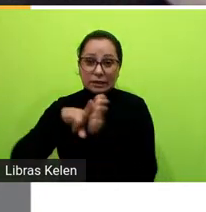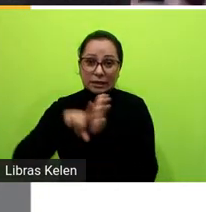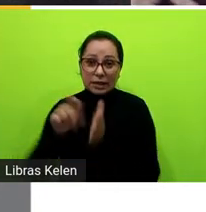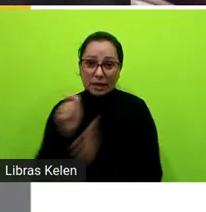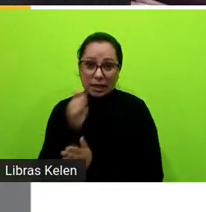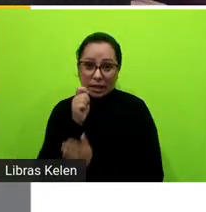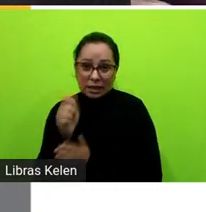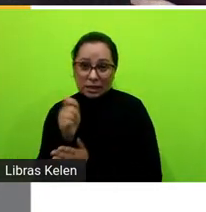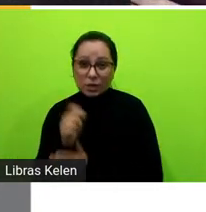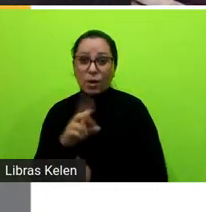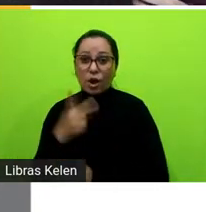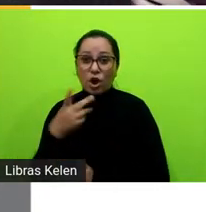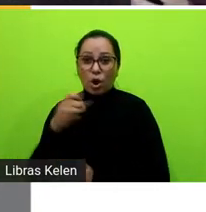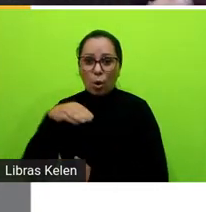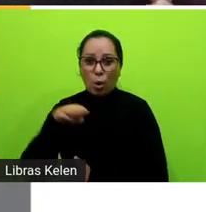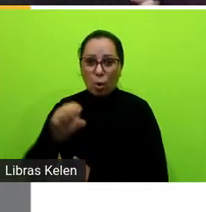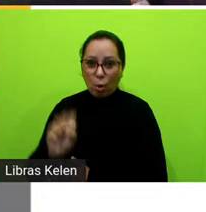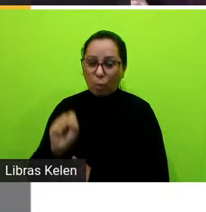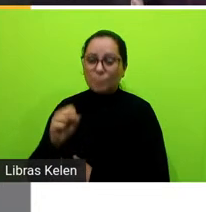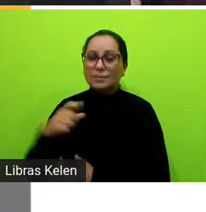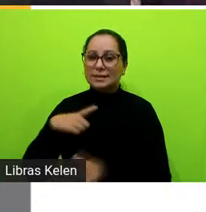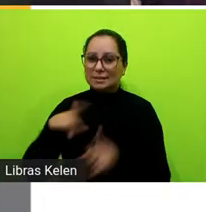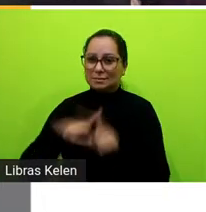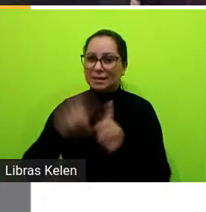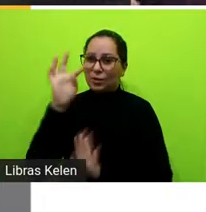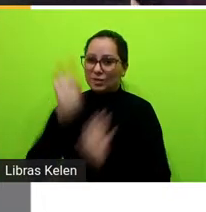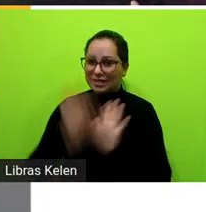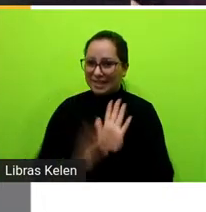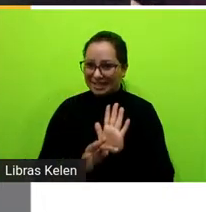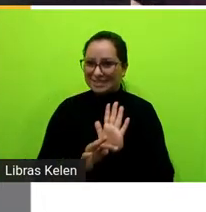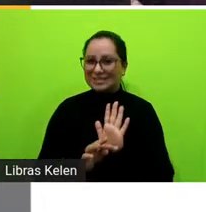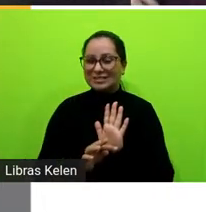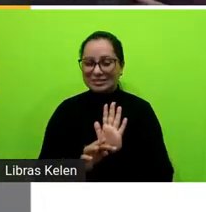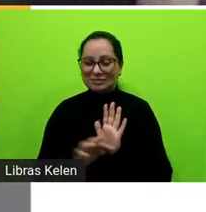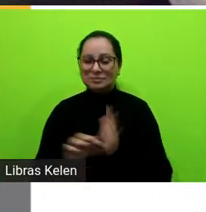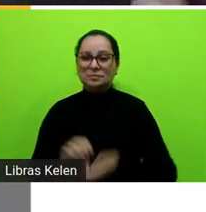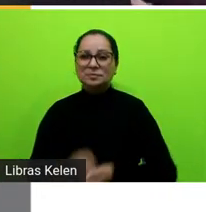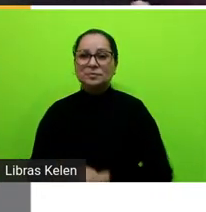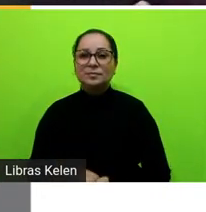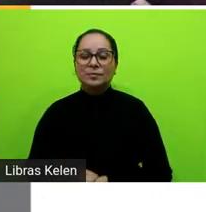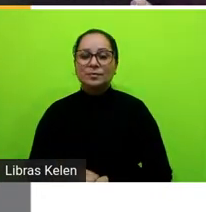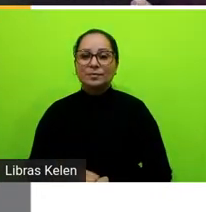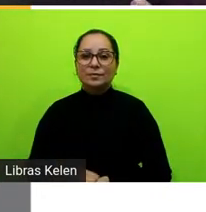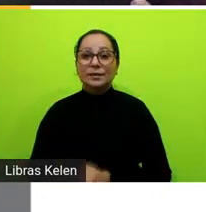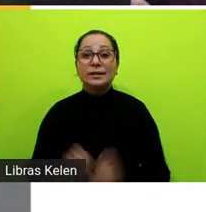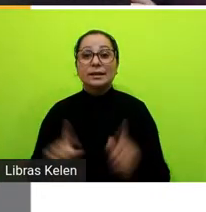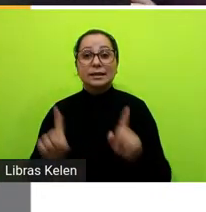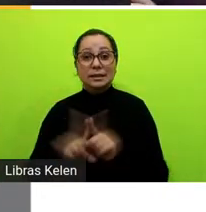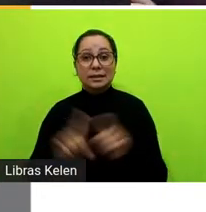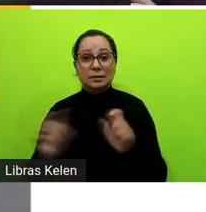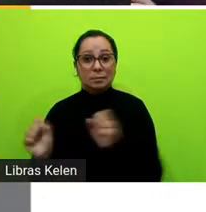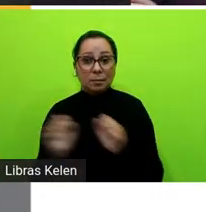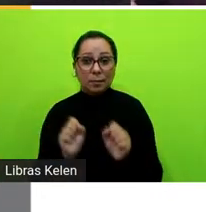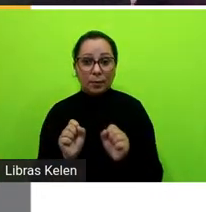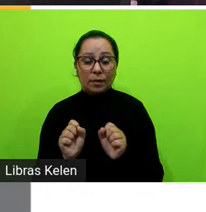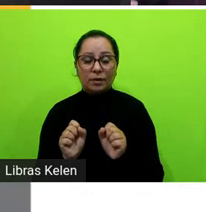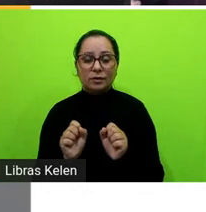essa intertextualidade que o Anderson já tinha nos adiantado também poderíamos falar